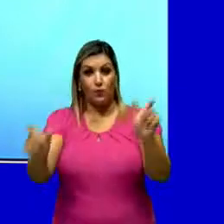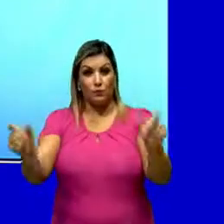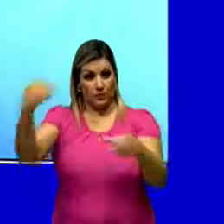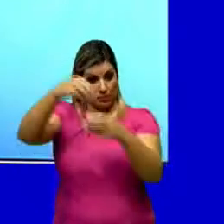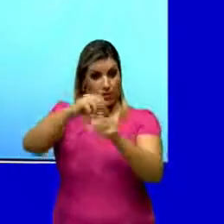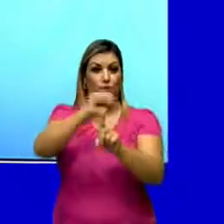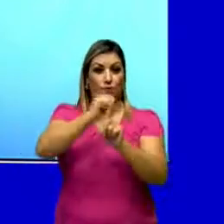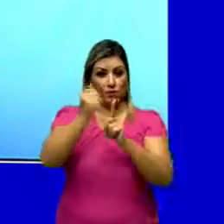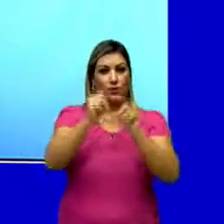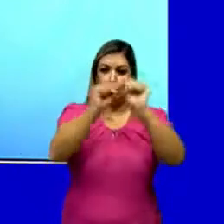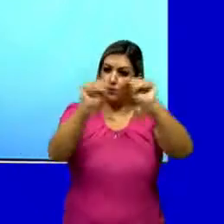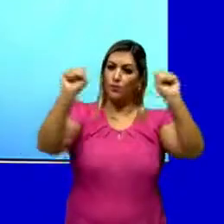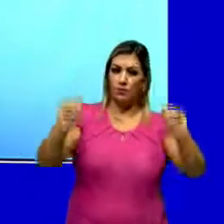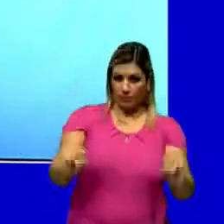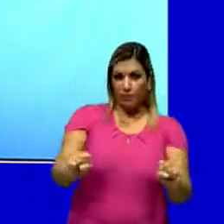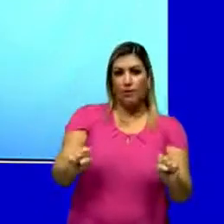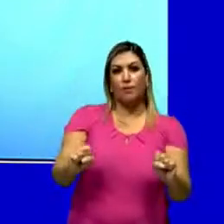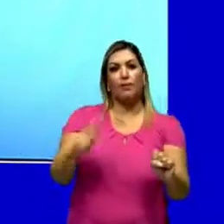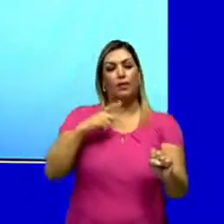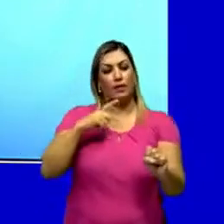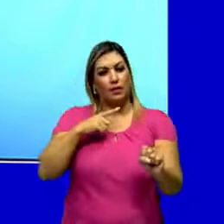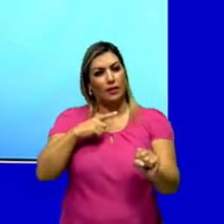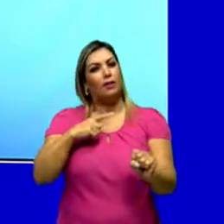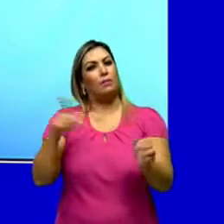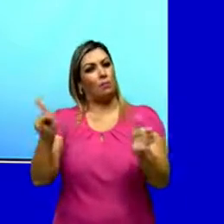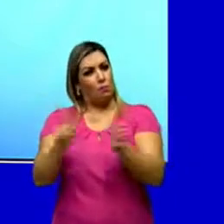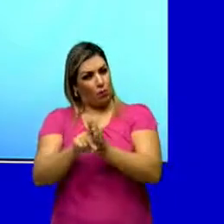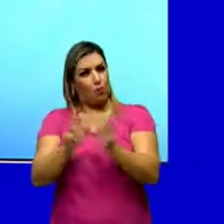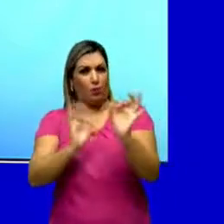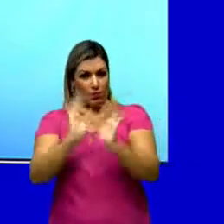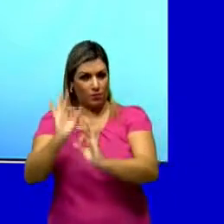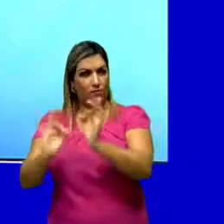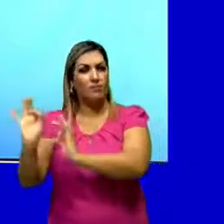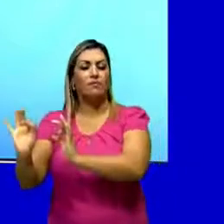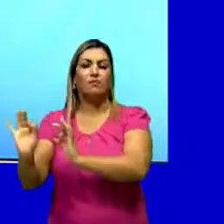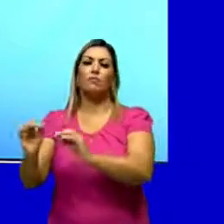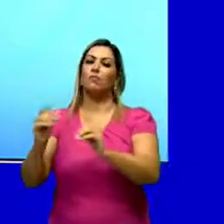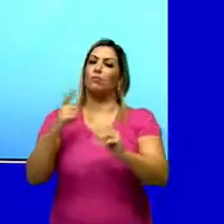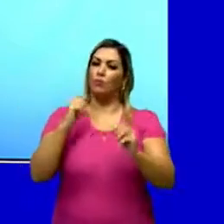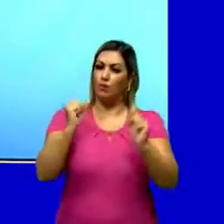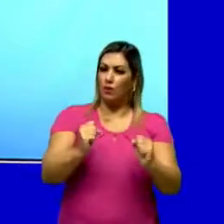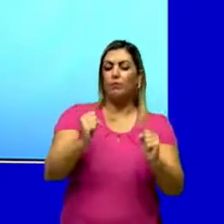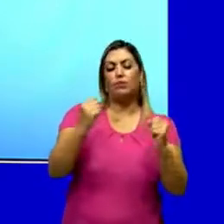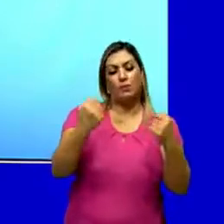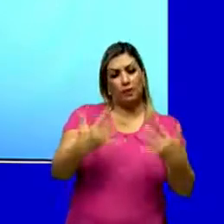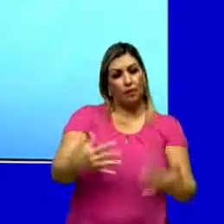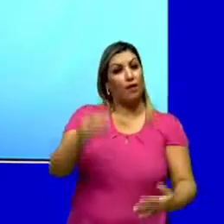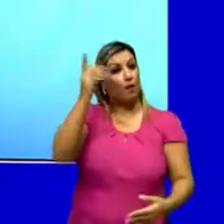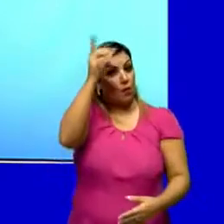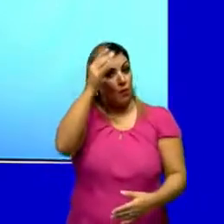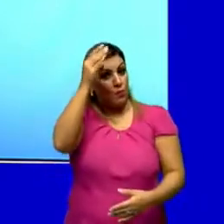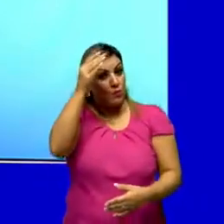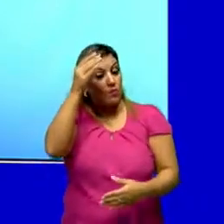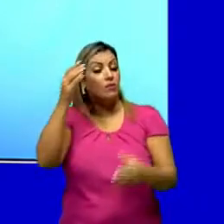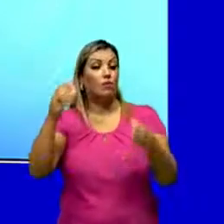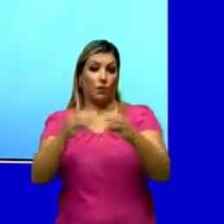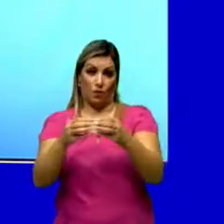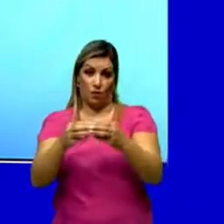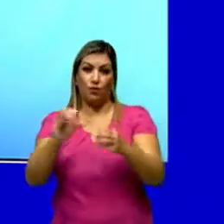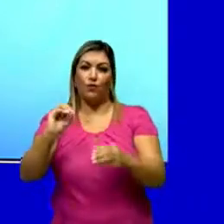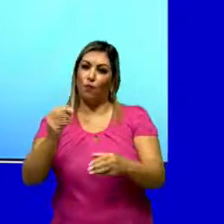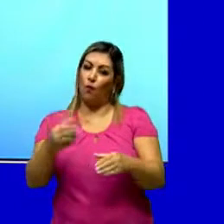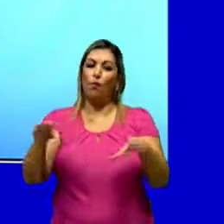formam um sistema determinado que tem sua vida própria. Podemos chamá-lo de consciência coletiva ou